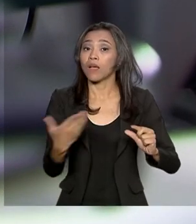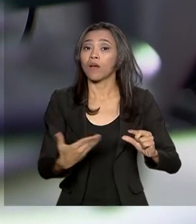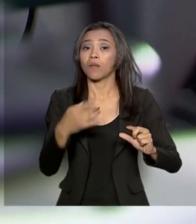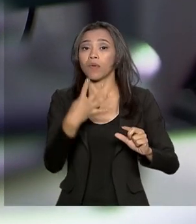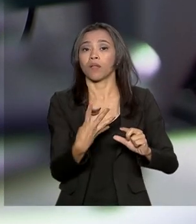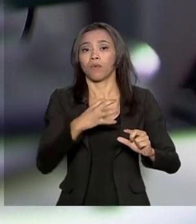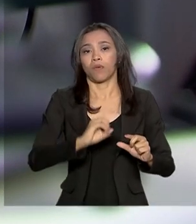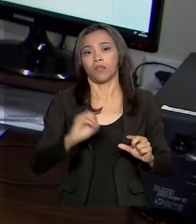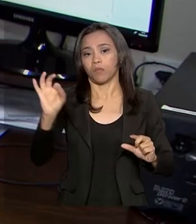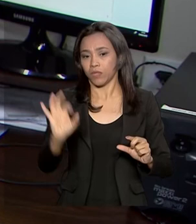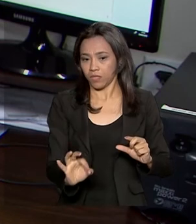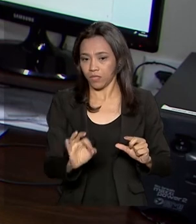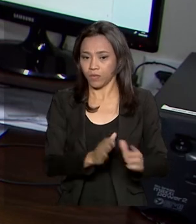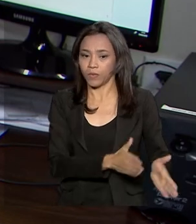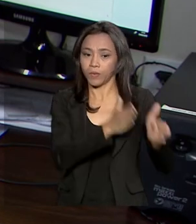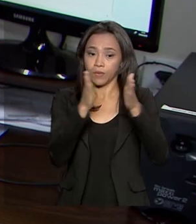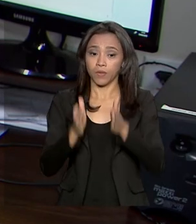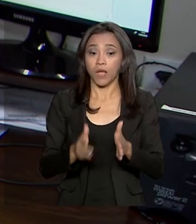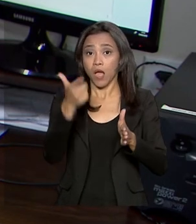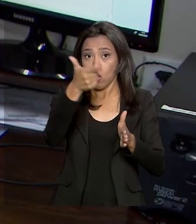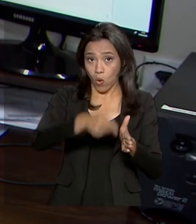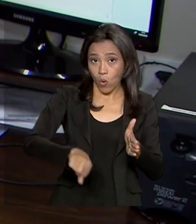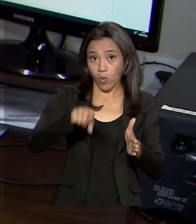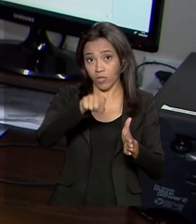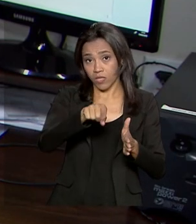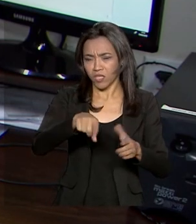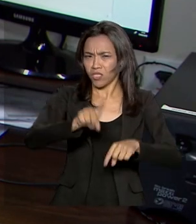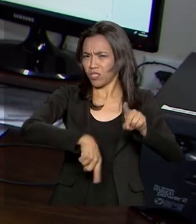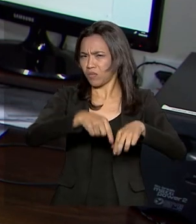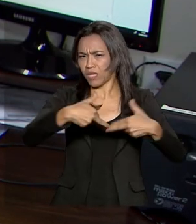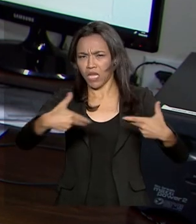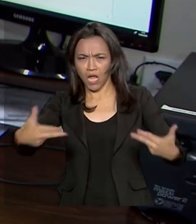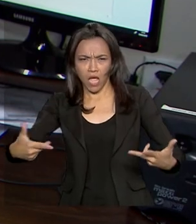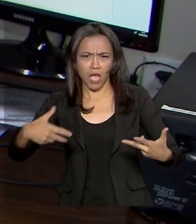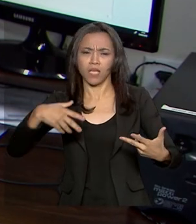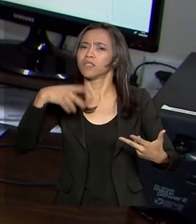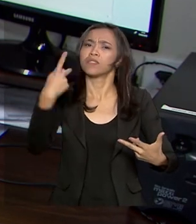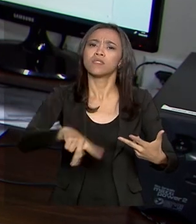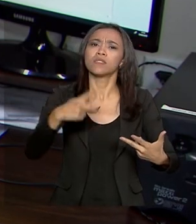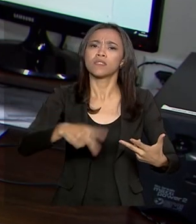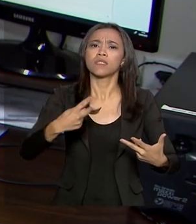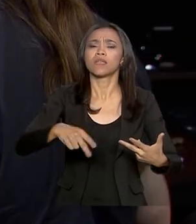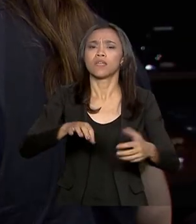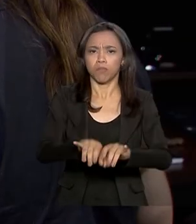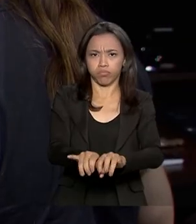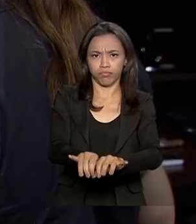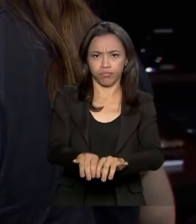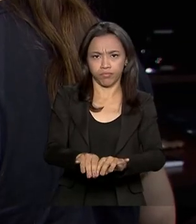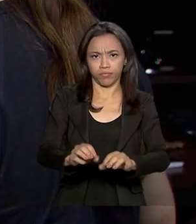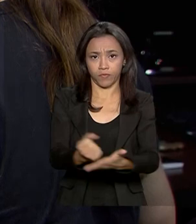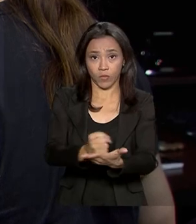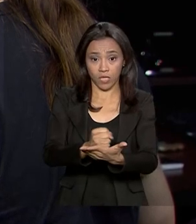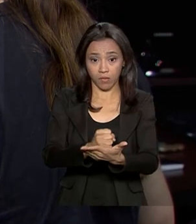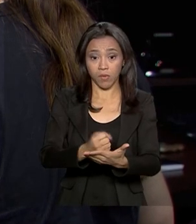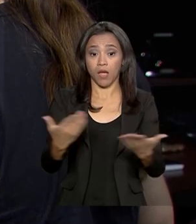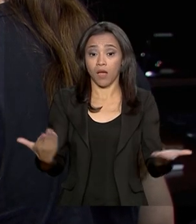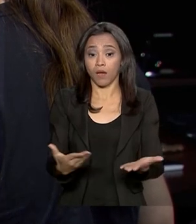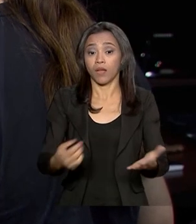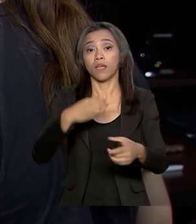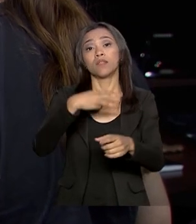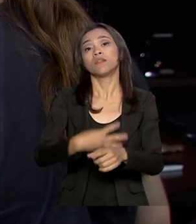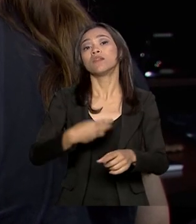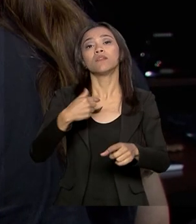40%. Já a alíquota de partes e acessórios de consoles e máquinas de videogame passa de 40% para